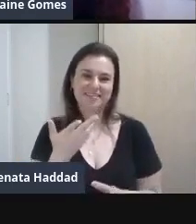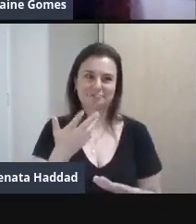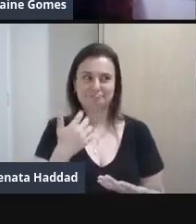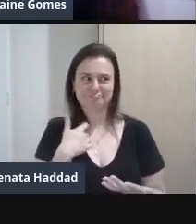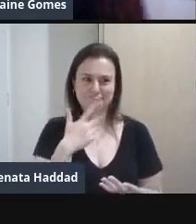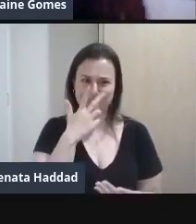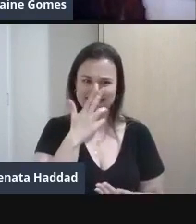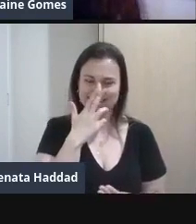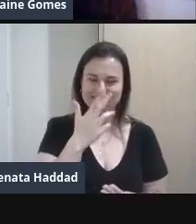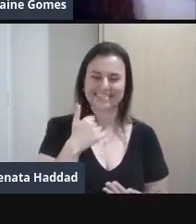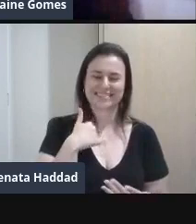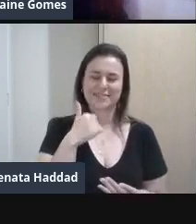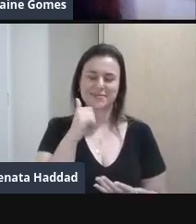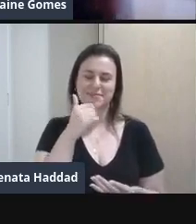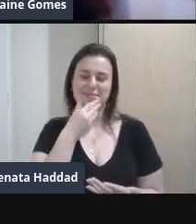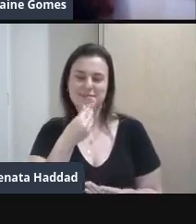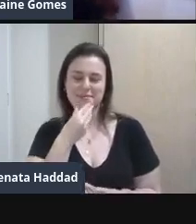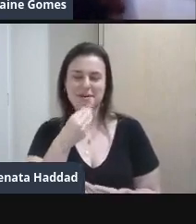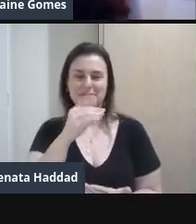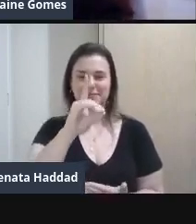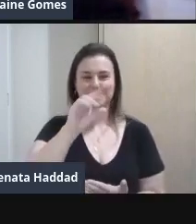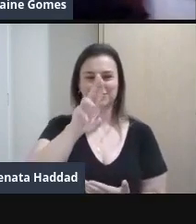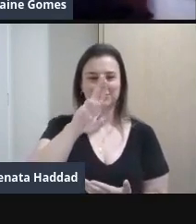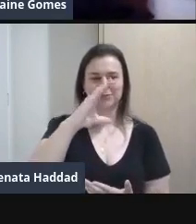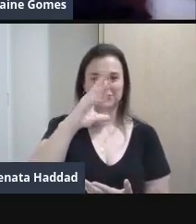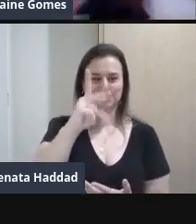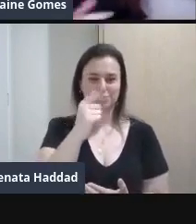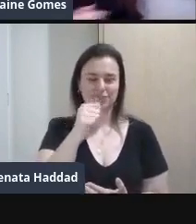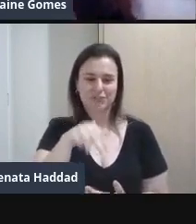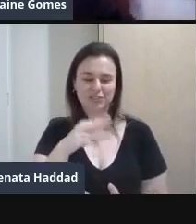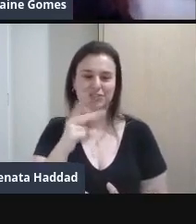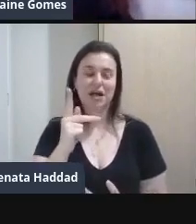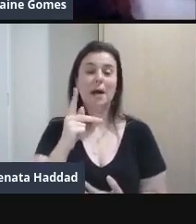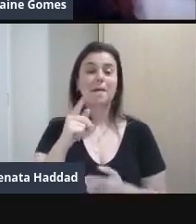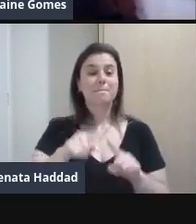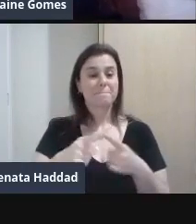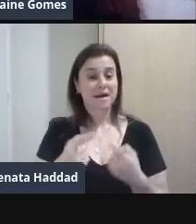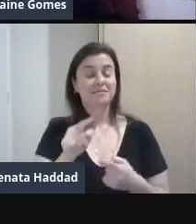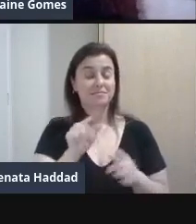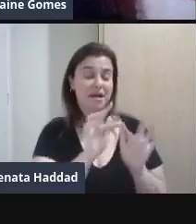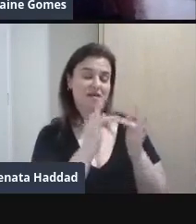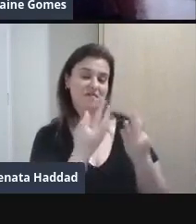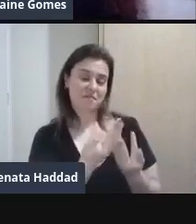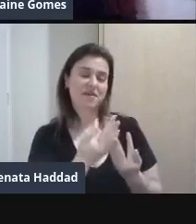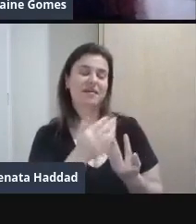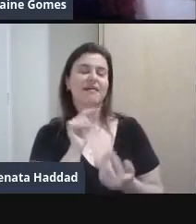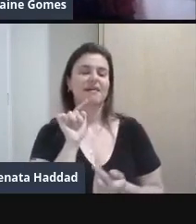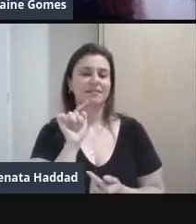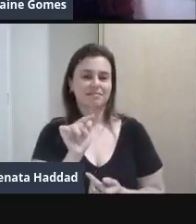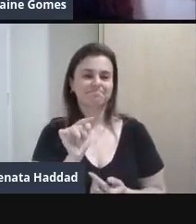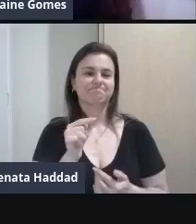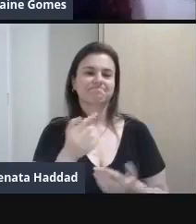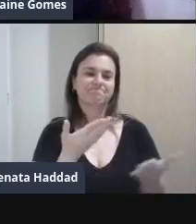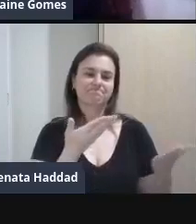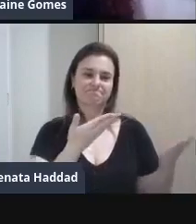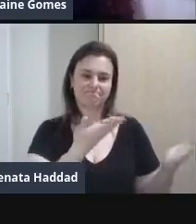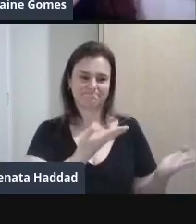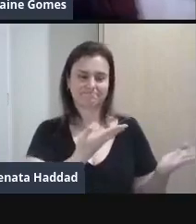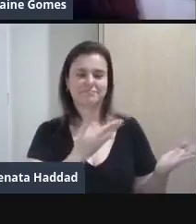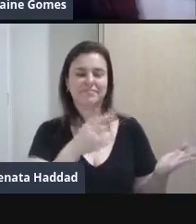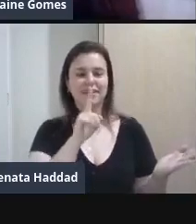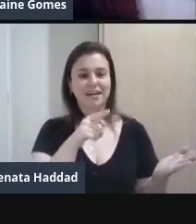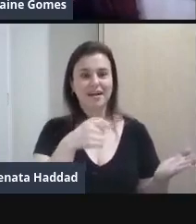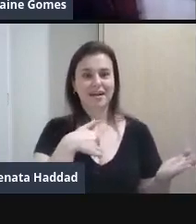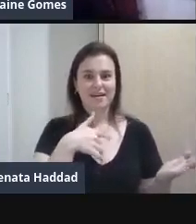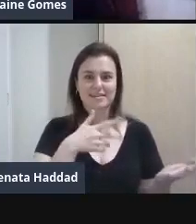total Mesmo porque A família dela A família Lerner É uma família Realmente Respirando arte Sobrinha